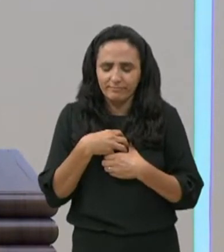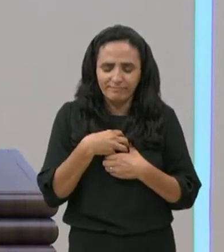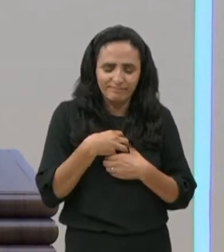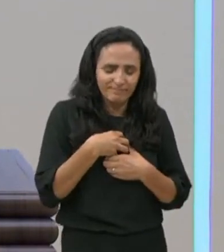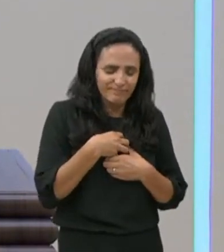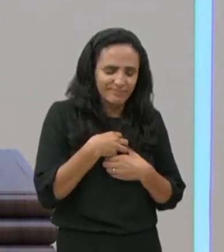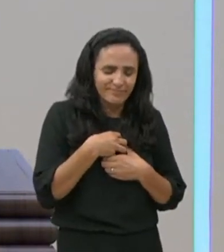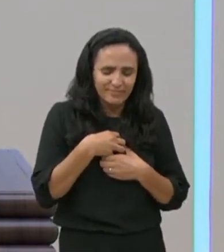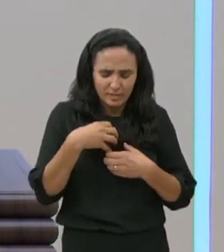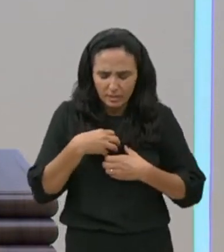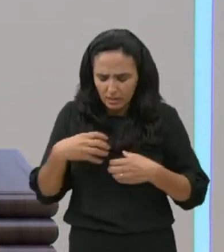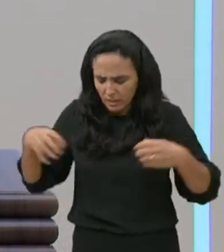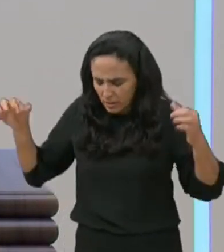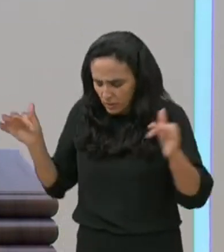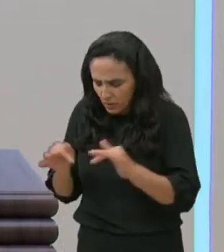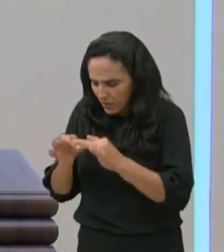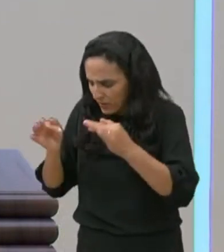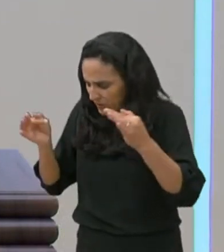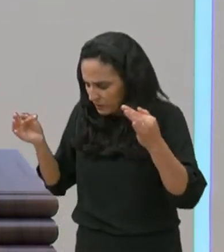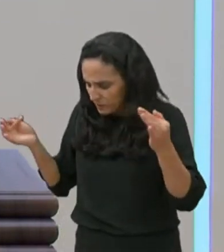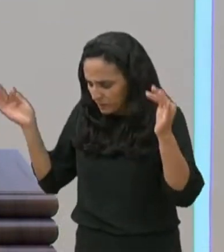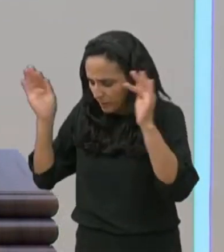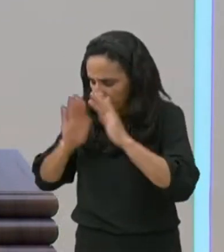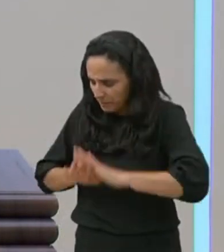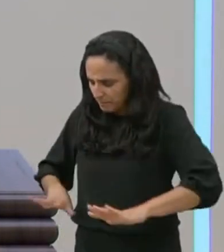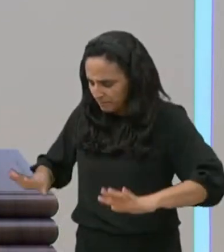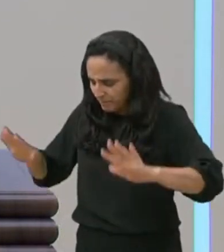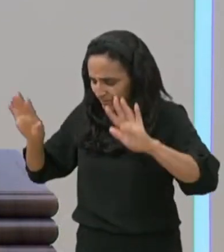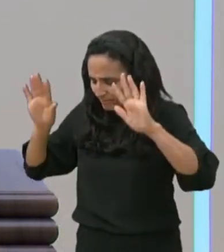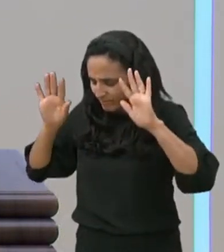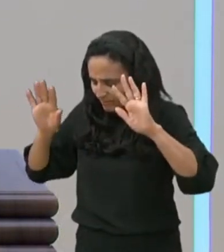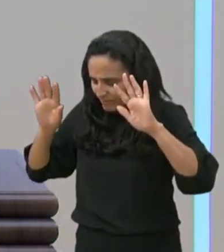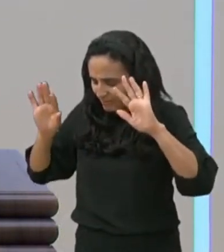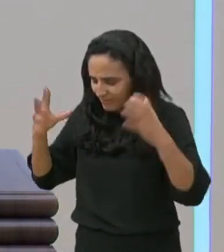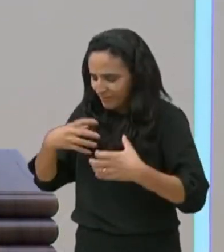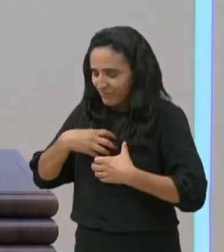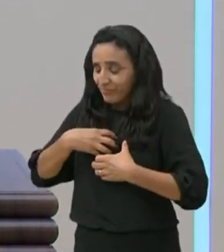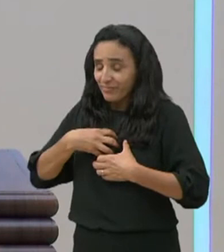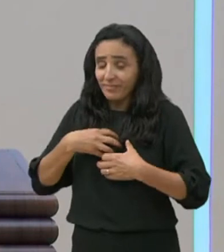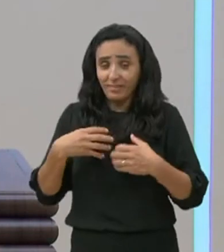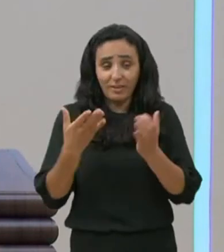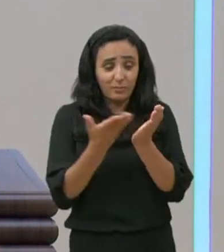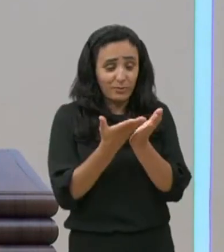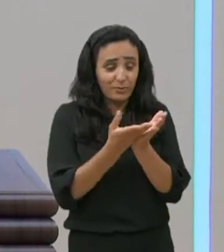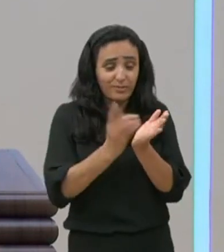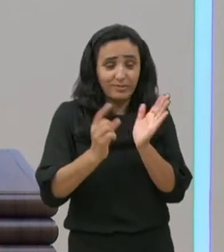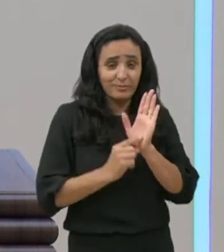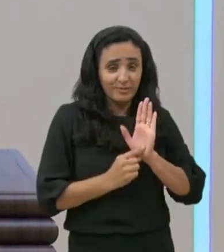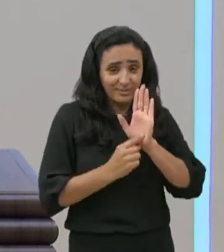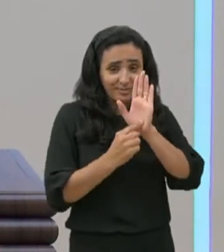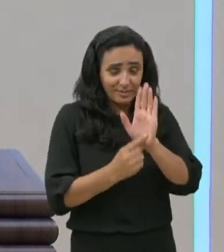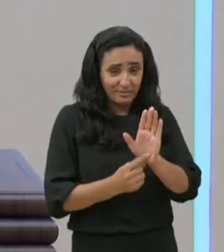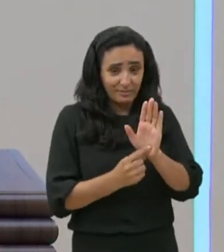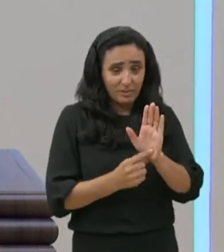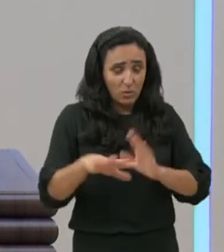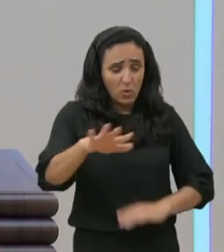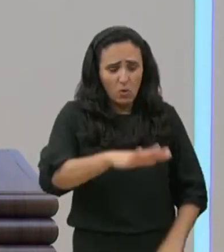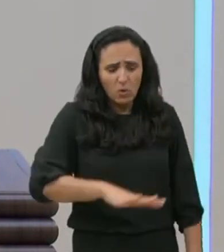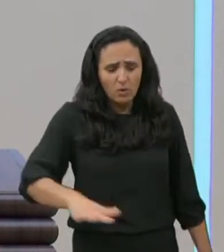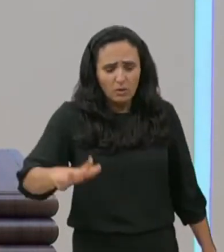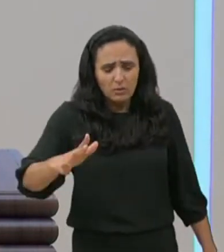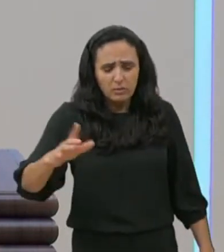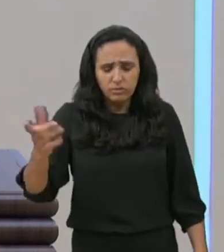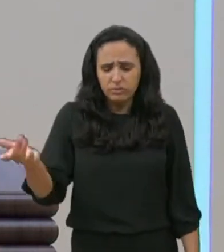enquanto a gente se humilha, perante ele, ele se levanta, por isso que a palavra de Deus, diz, por causa da opressão do